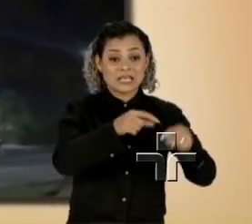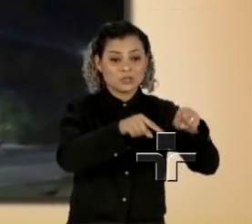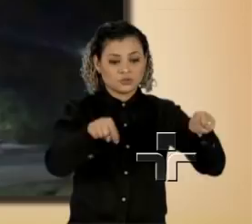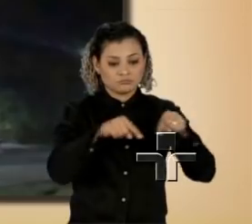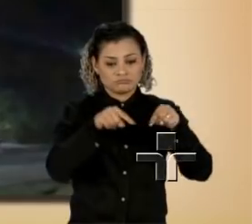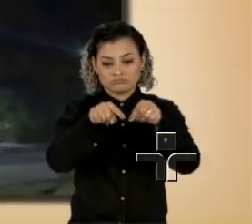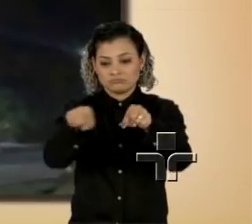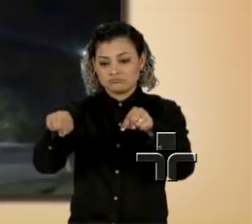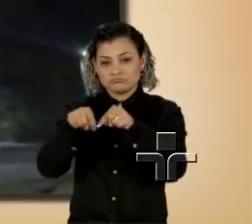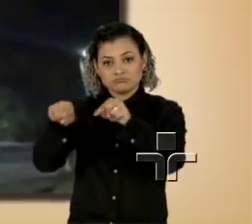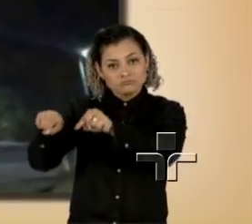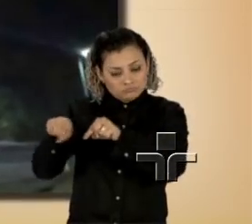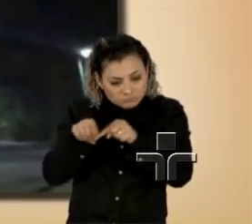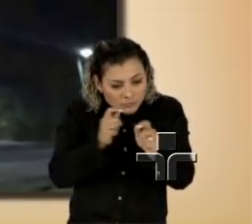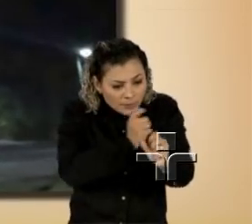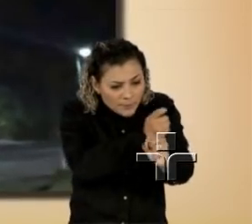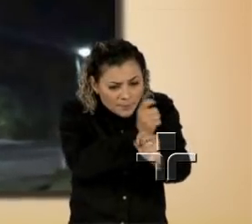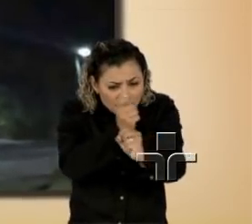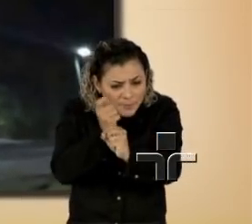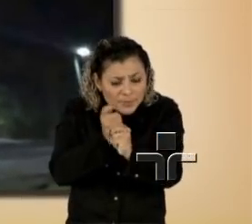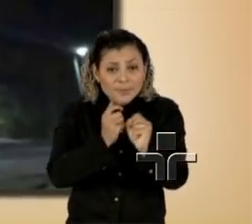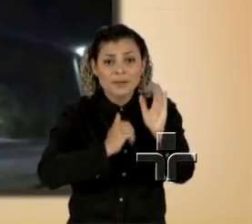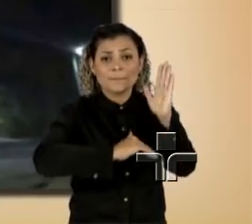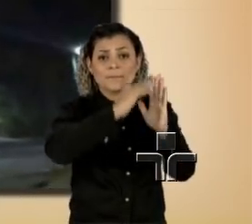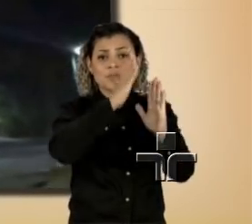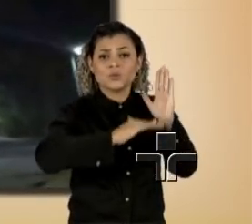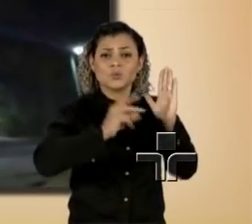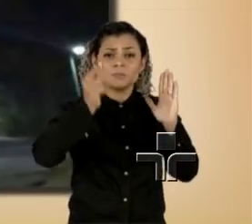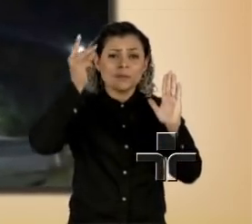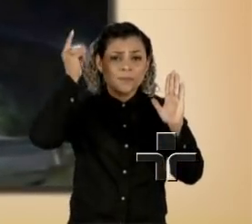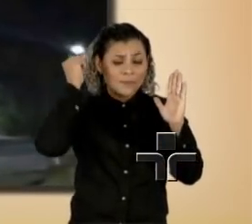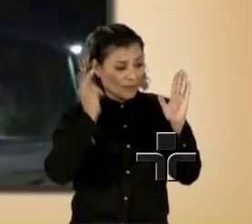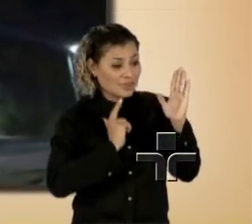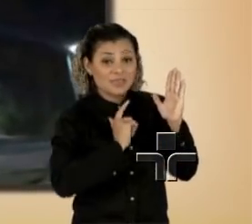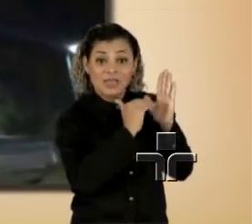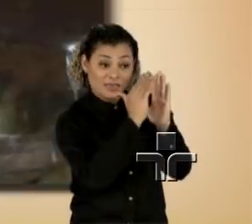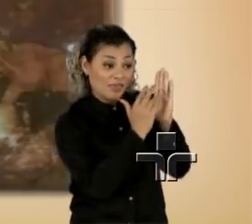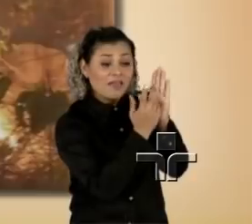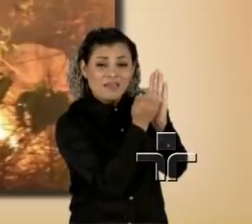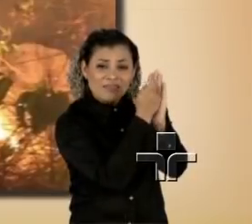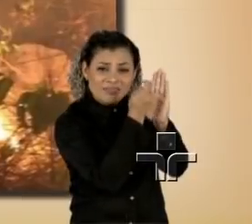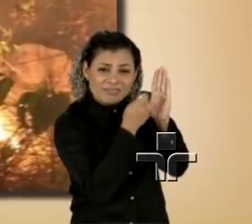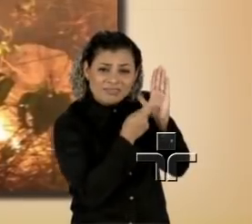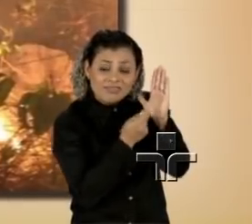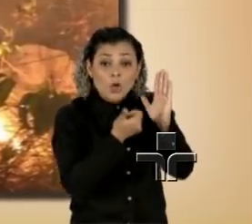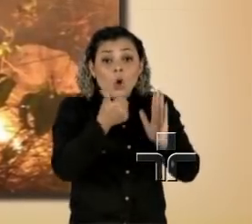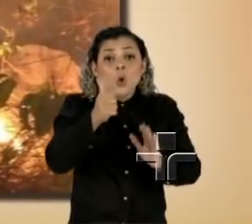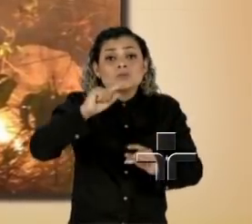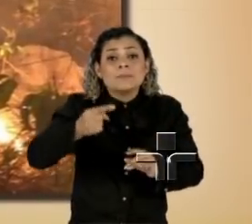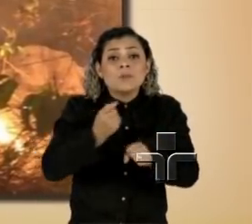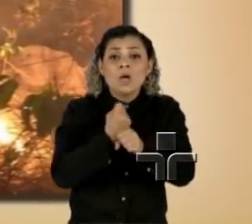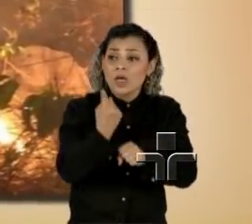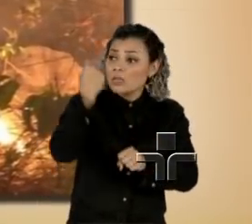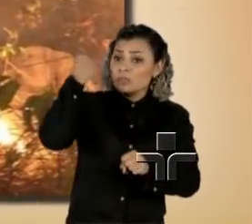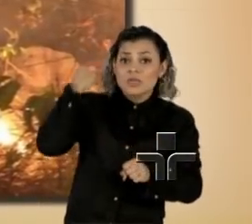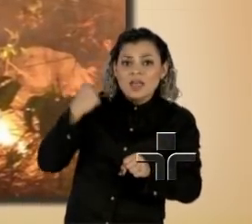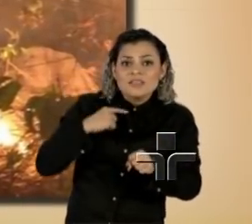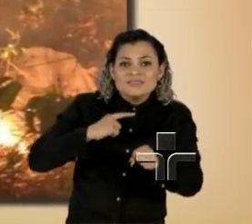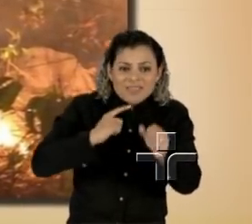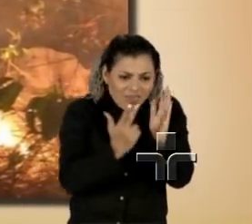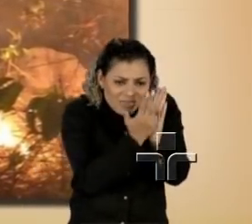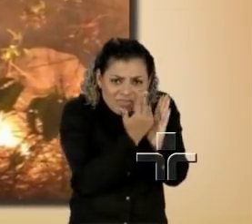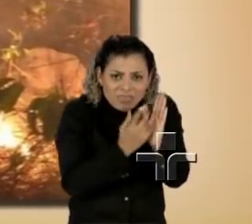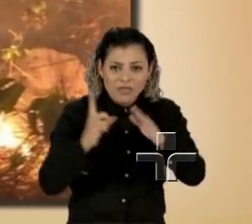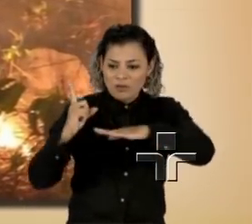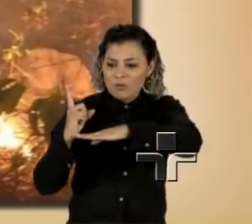arqueológicos. O local abriga pinturas rupestres com cerca de 11 mil anos. Os bombeiros encontraram dificuldades para